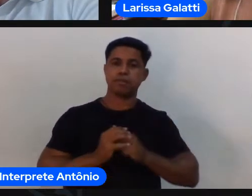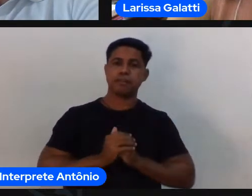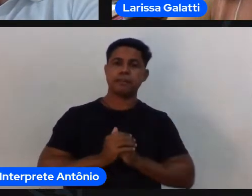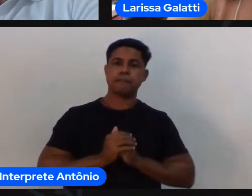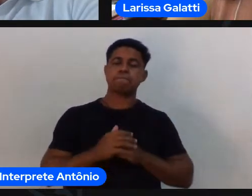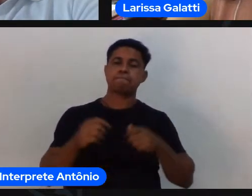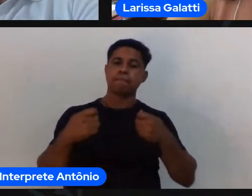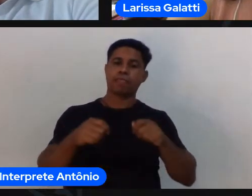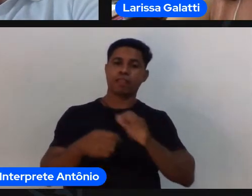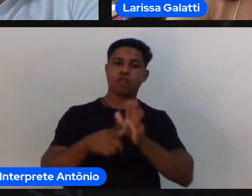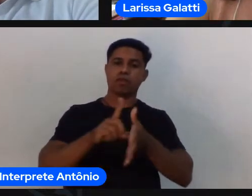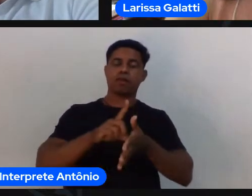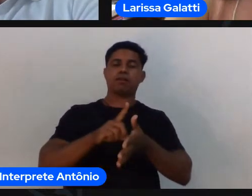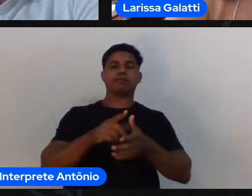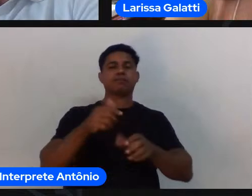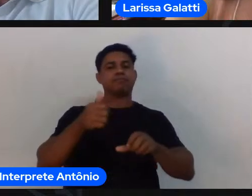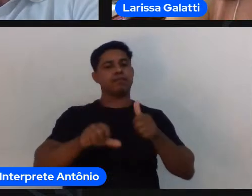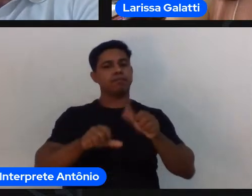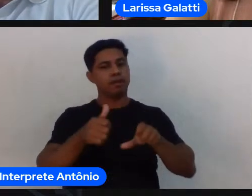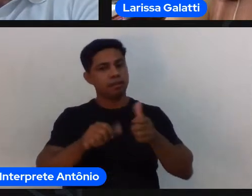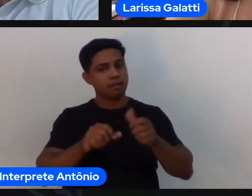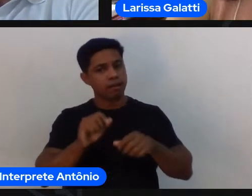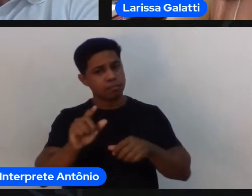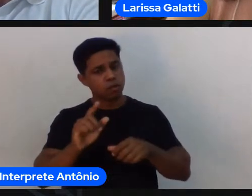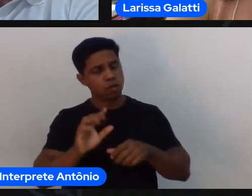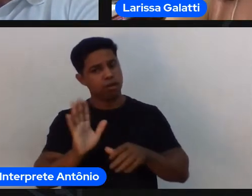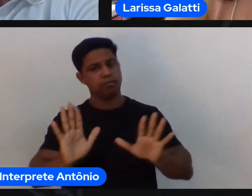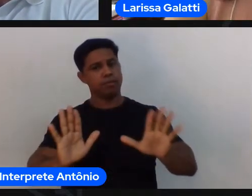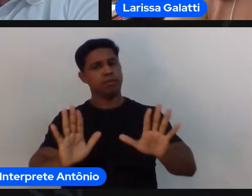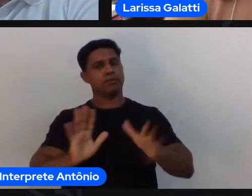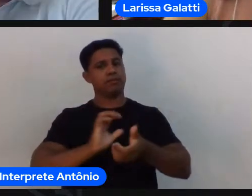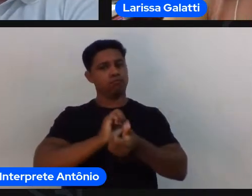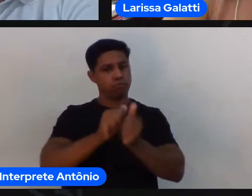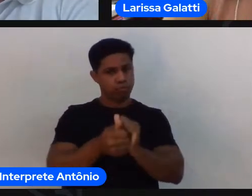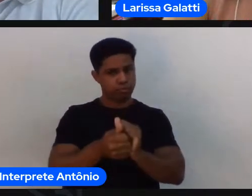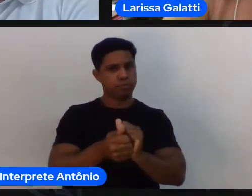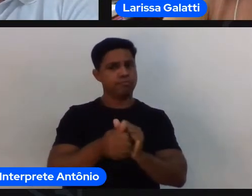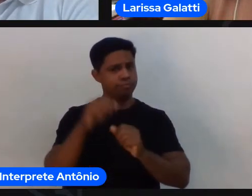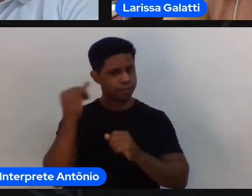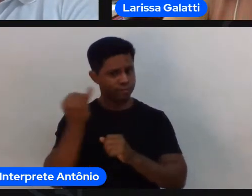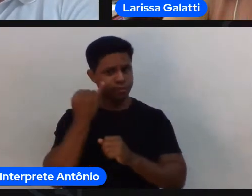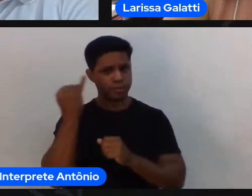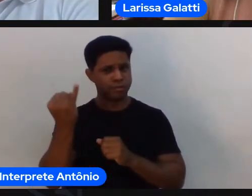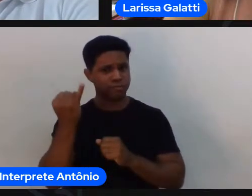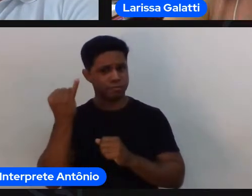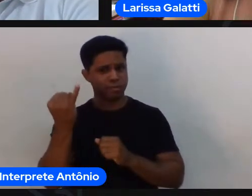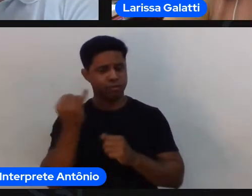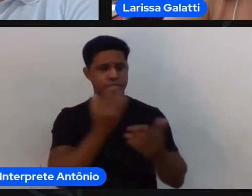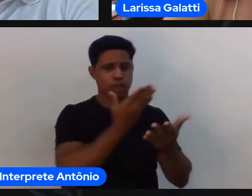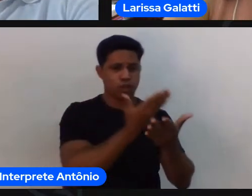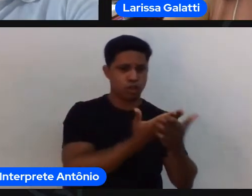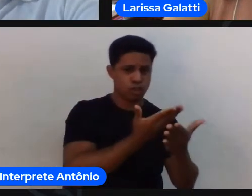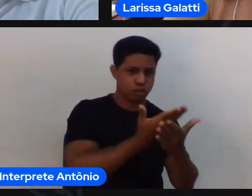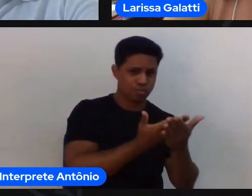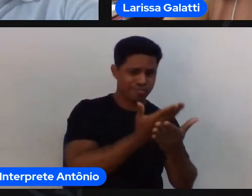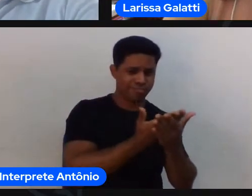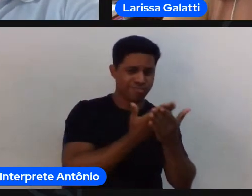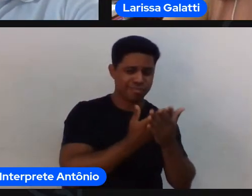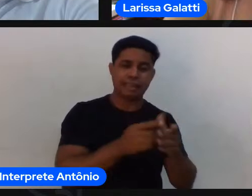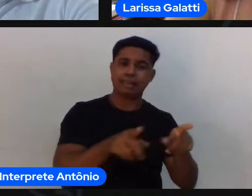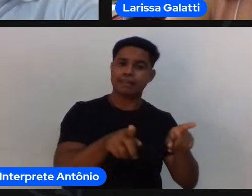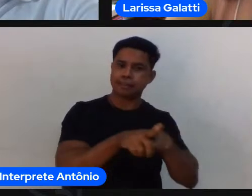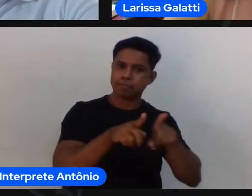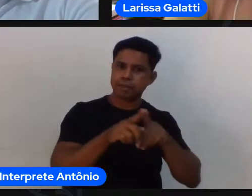não estudar não vai ter o que eu gosto mas pô o esporte é tão importante quando estudar é mais uma prática social que desenvolve as